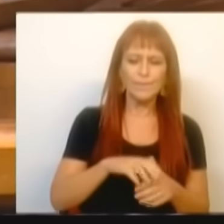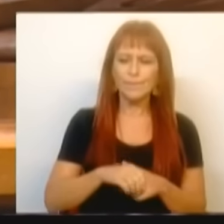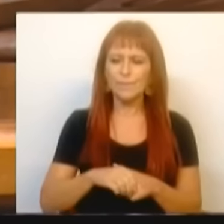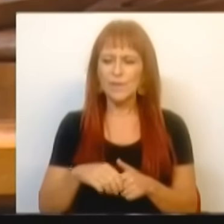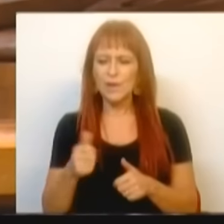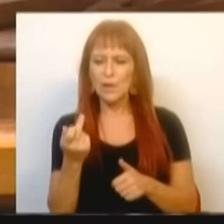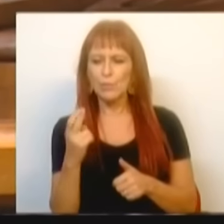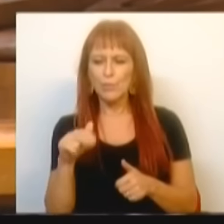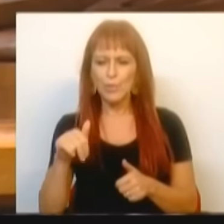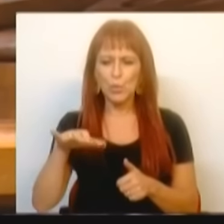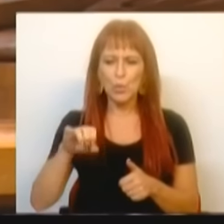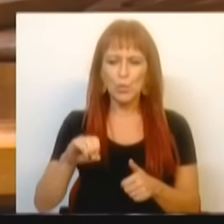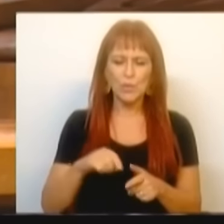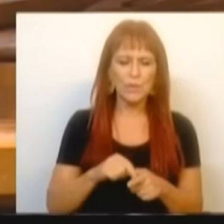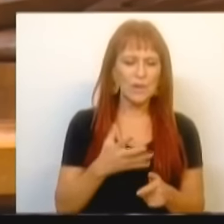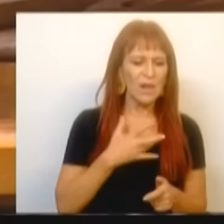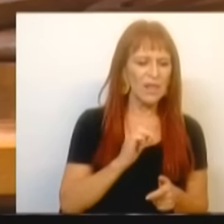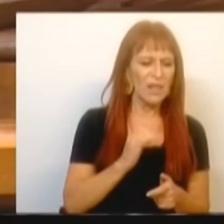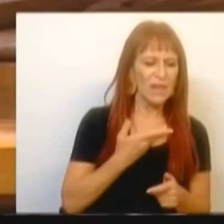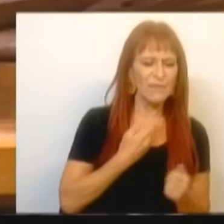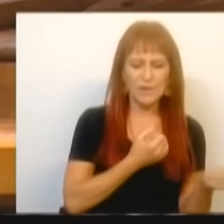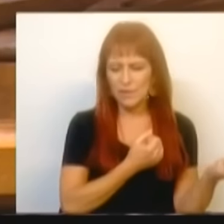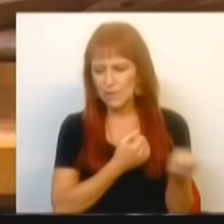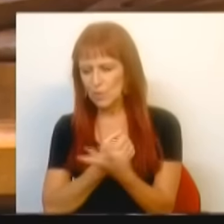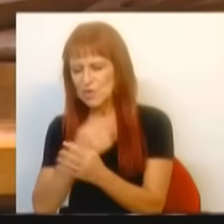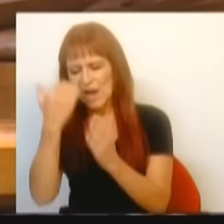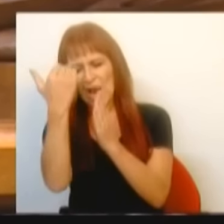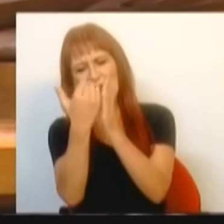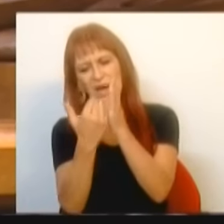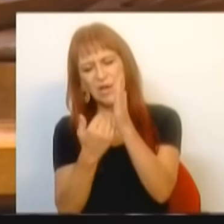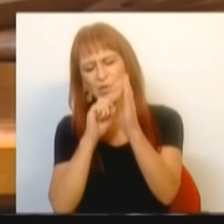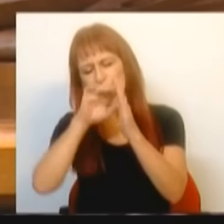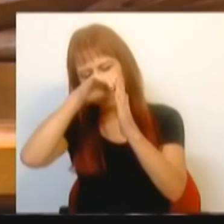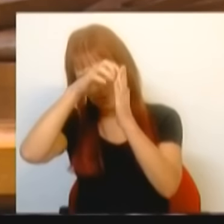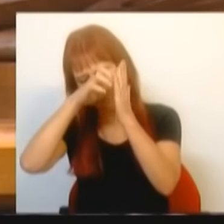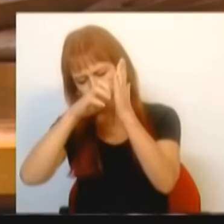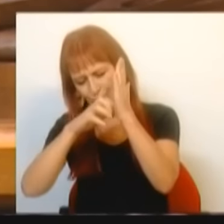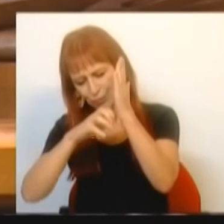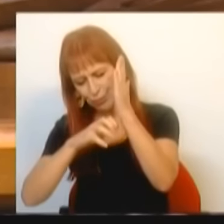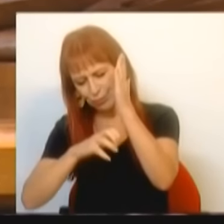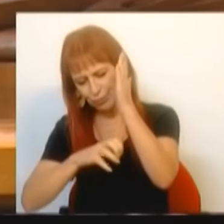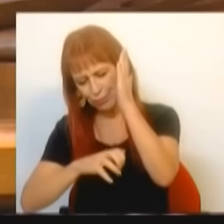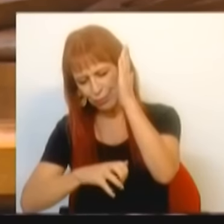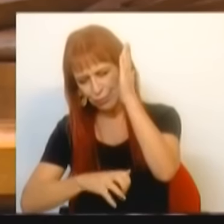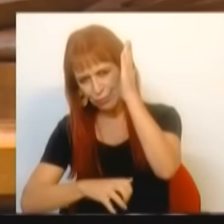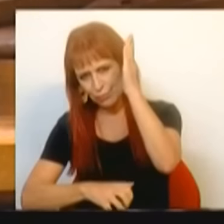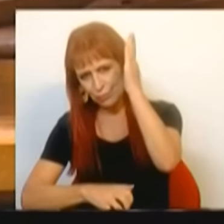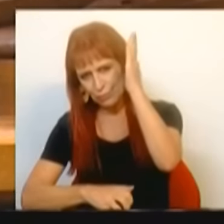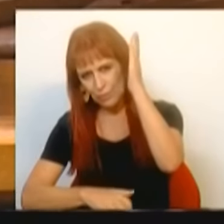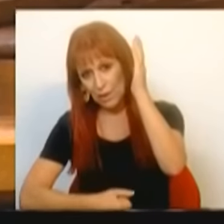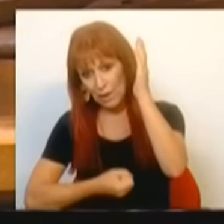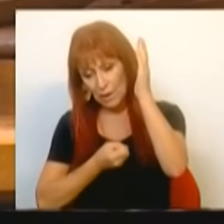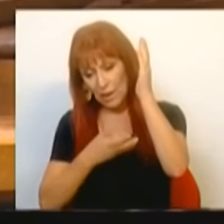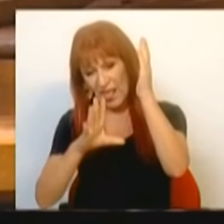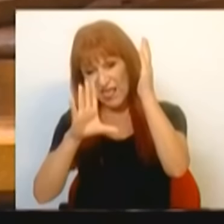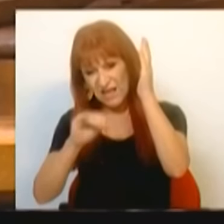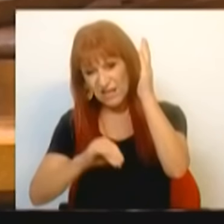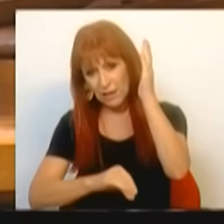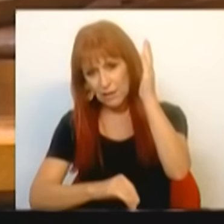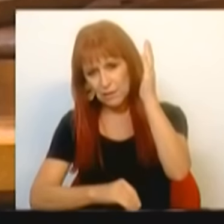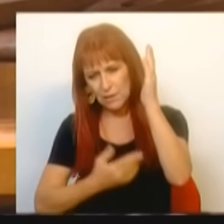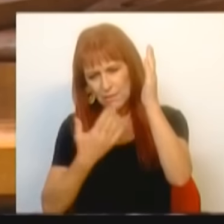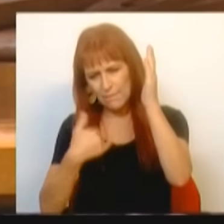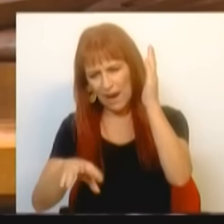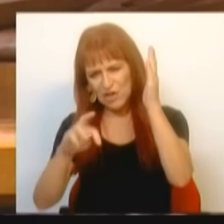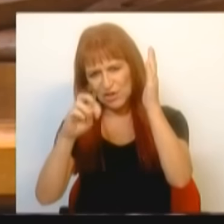Bruno, David. Uma lista que podia continuar por aqui, às dezenas, às mais de